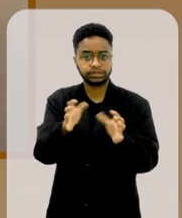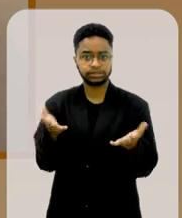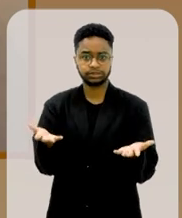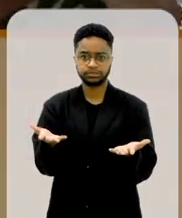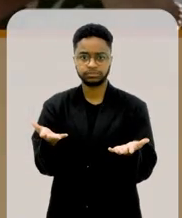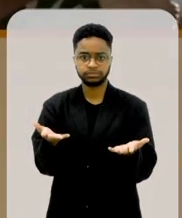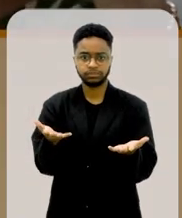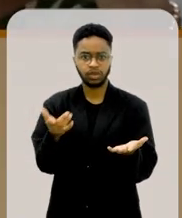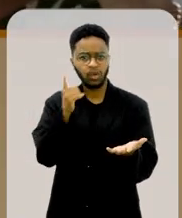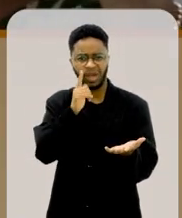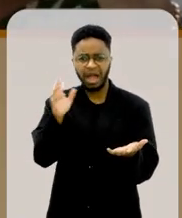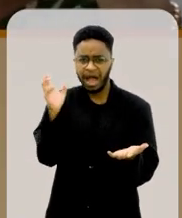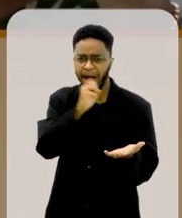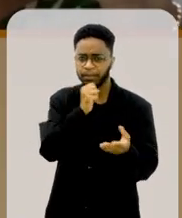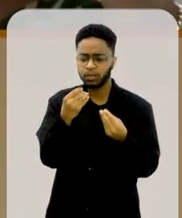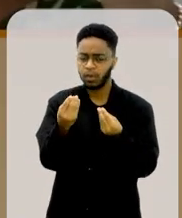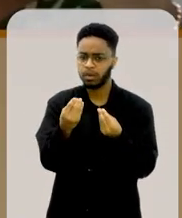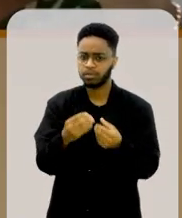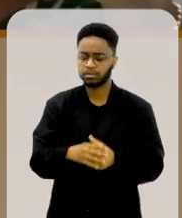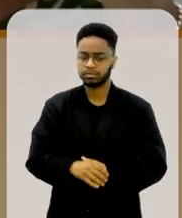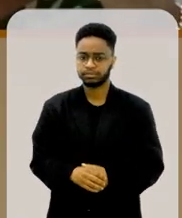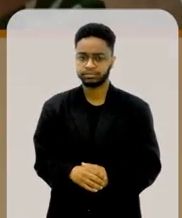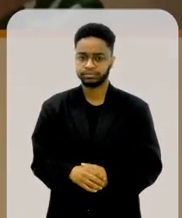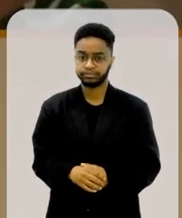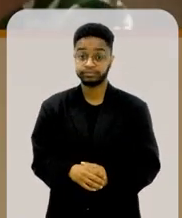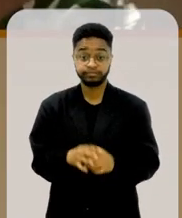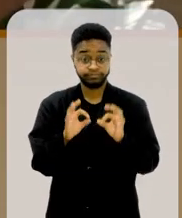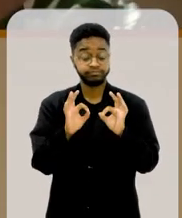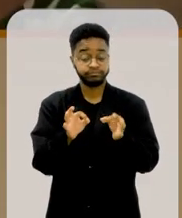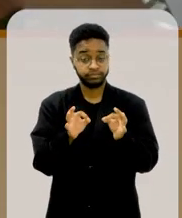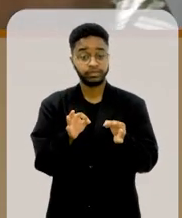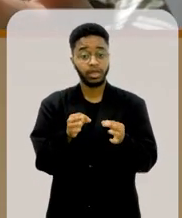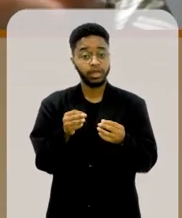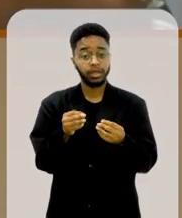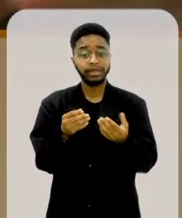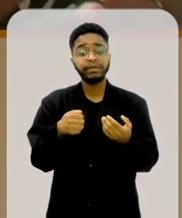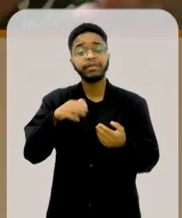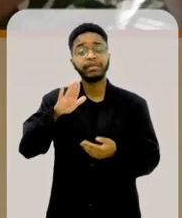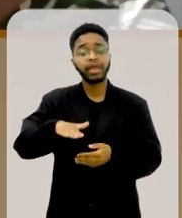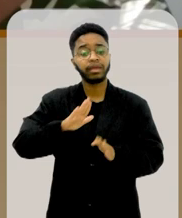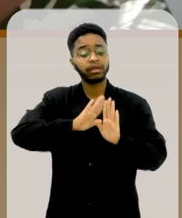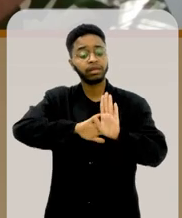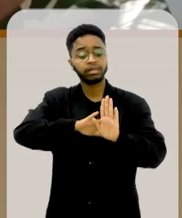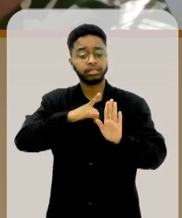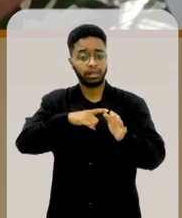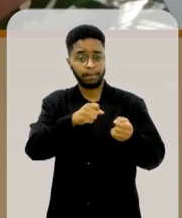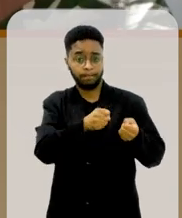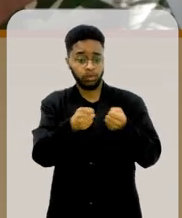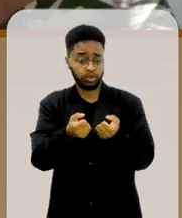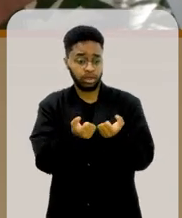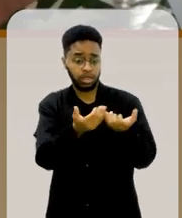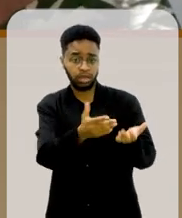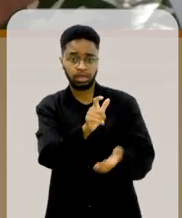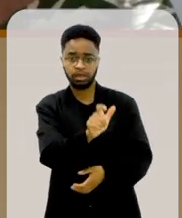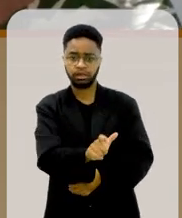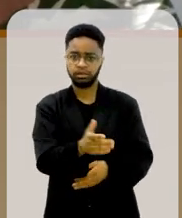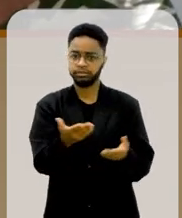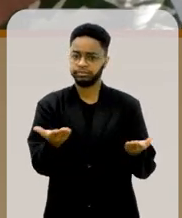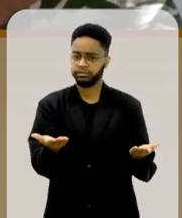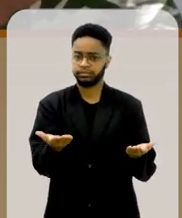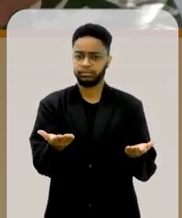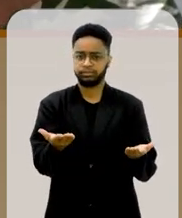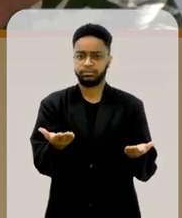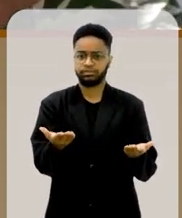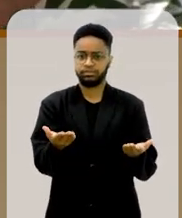histórico consegue tão rápido assim. Quem está por trás de tanto poder que estão dando a este homem?